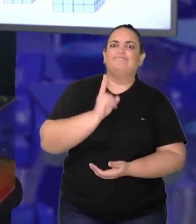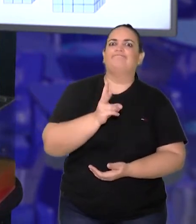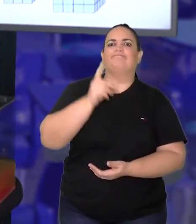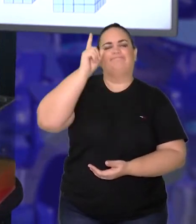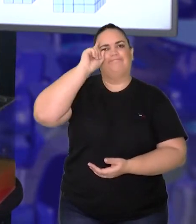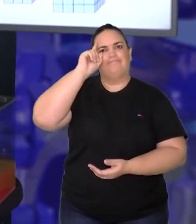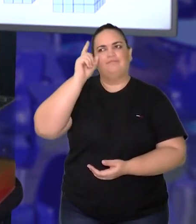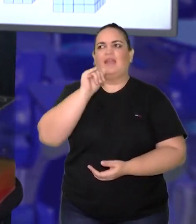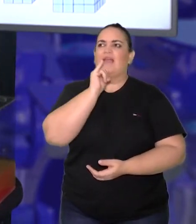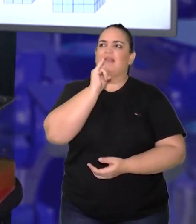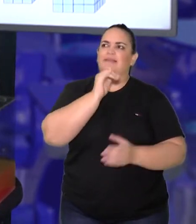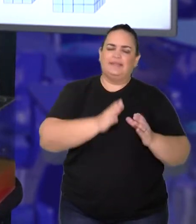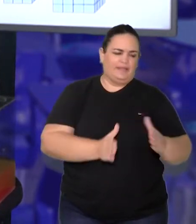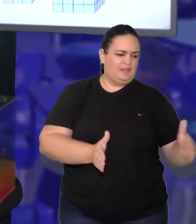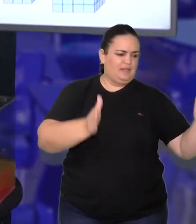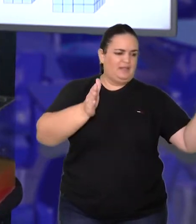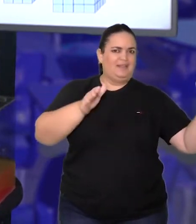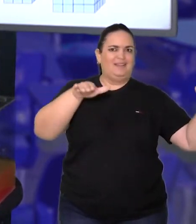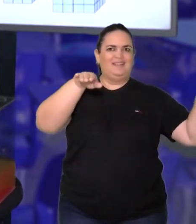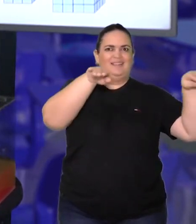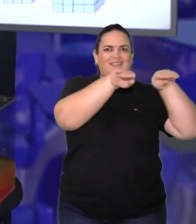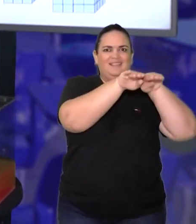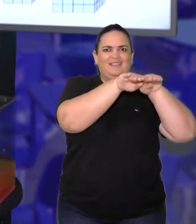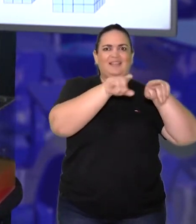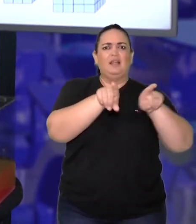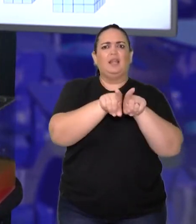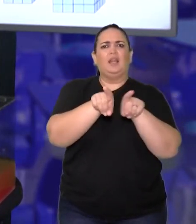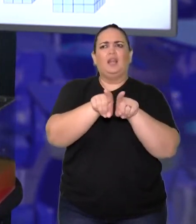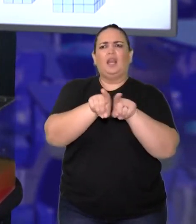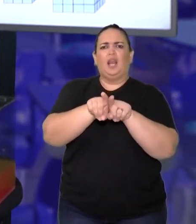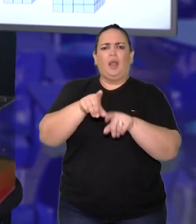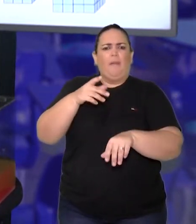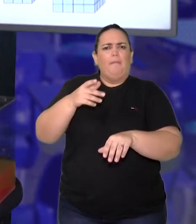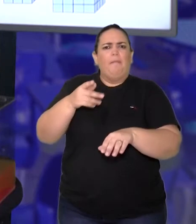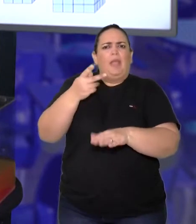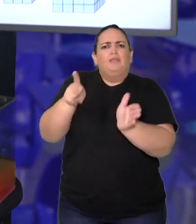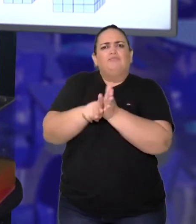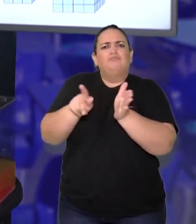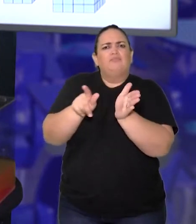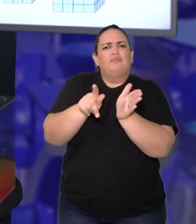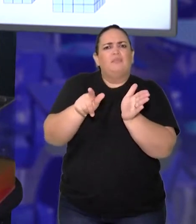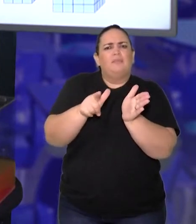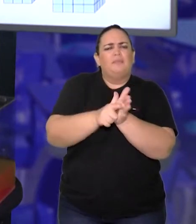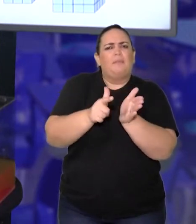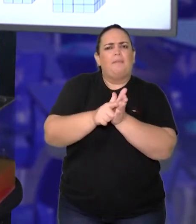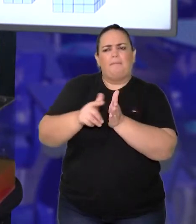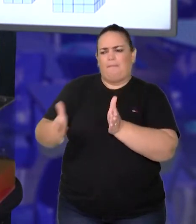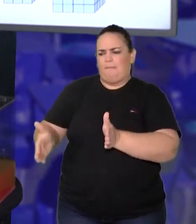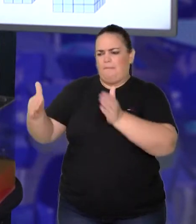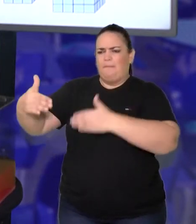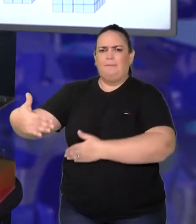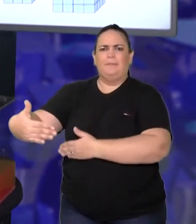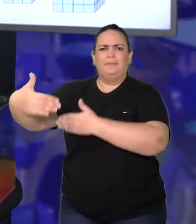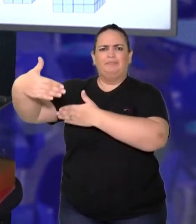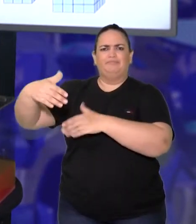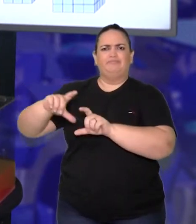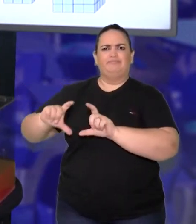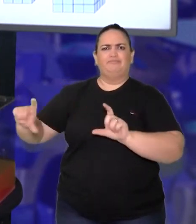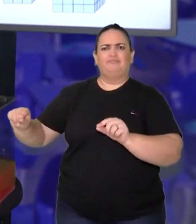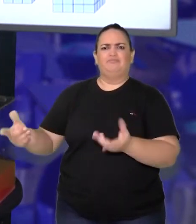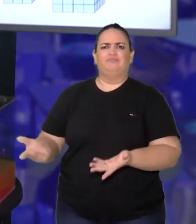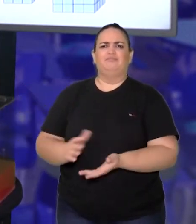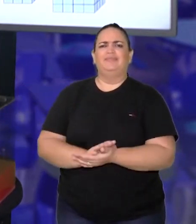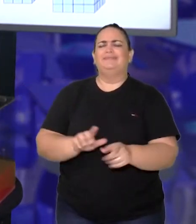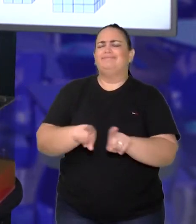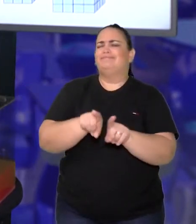containers, algumas embalagens, tá? E aqui, eu posso tentar sugerir que vocês utilizem como referência